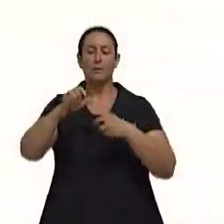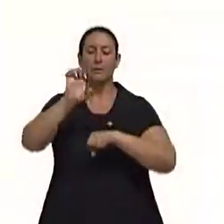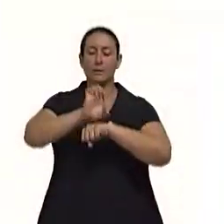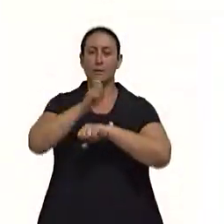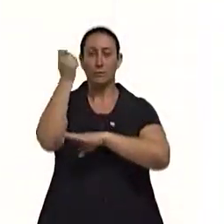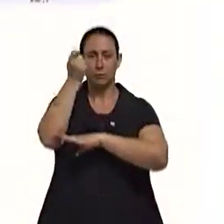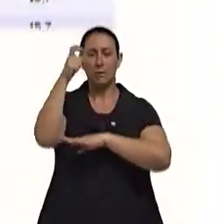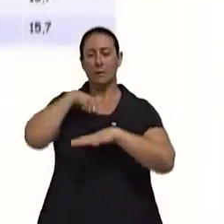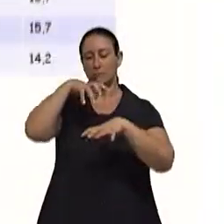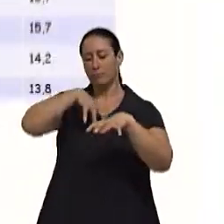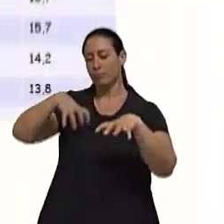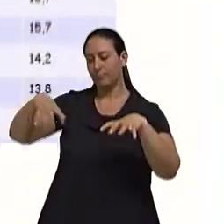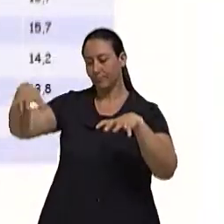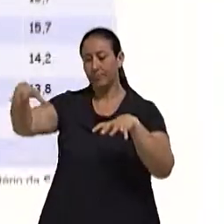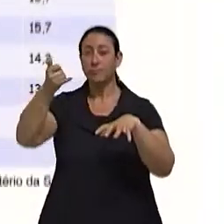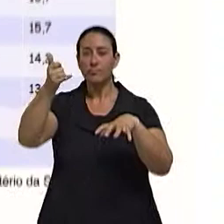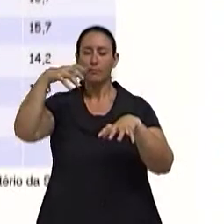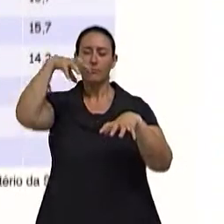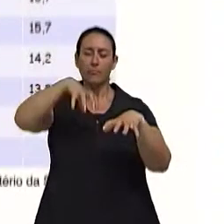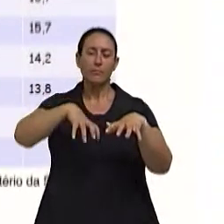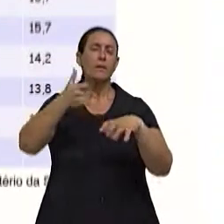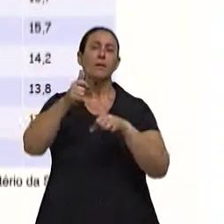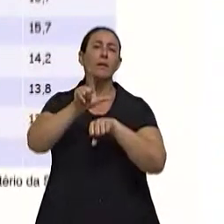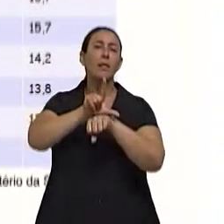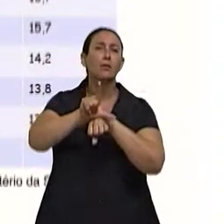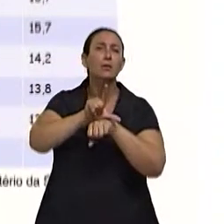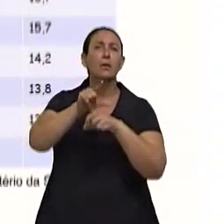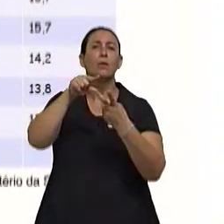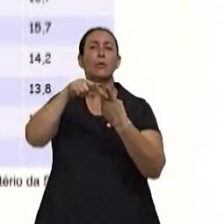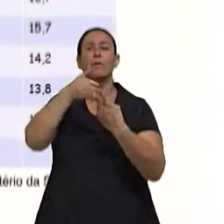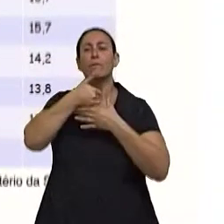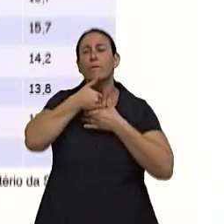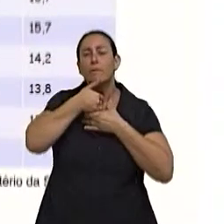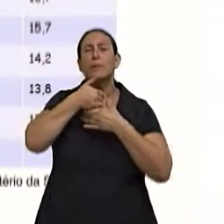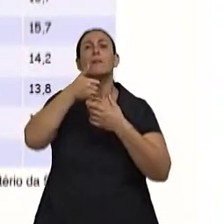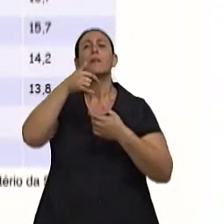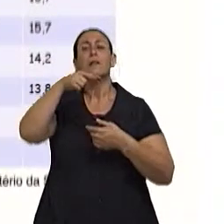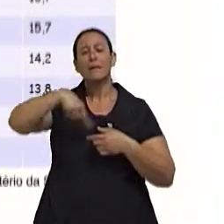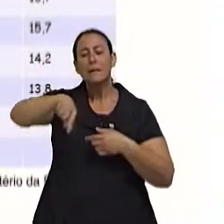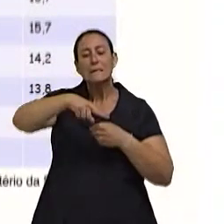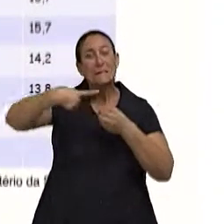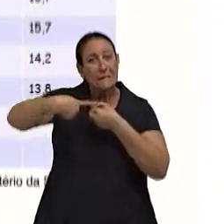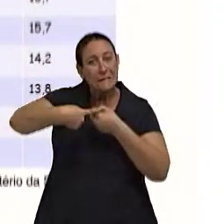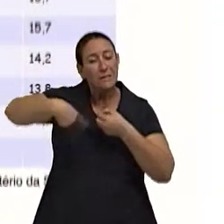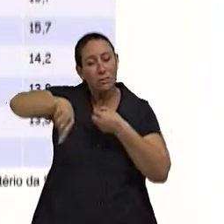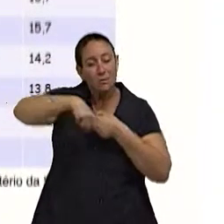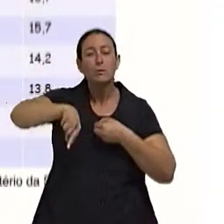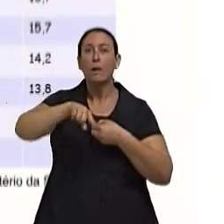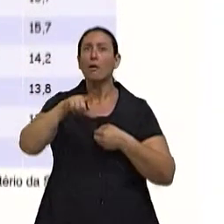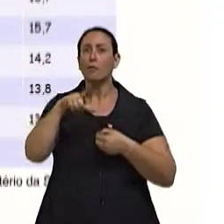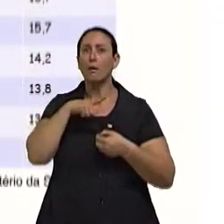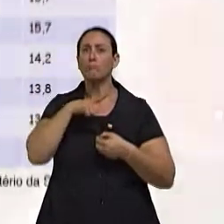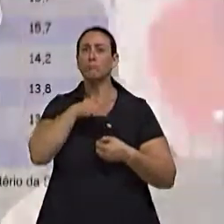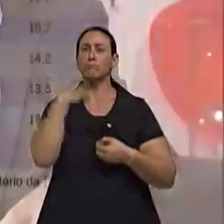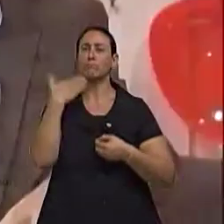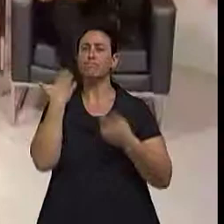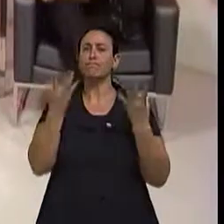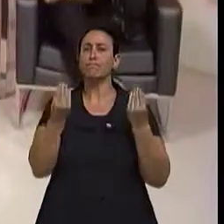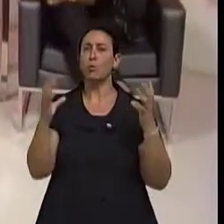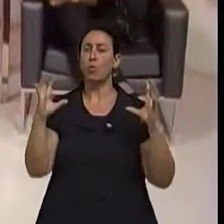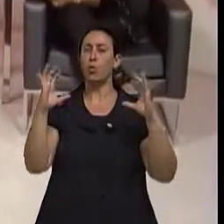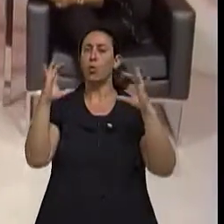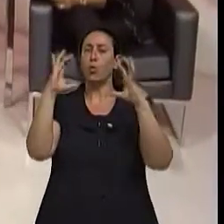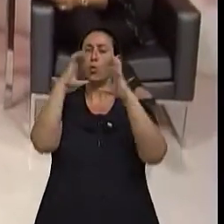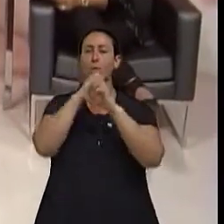fumageira, né, cidades como Lajeado, Venâncio Aires, onde os índices são alarmantes. Aí já começa um